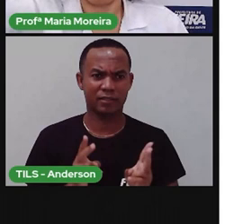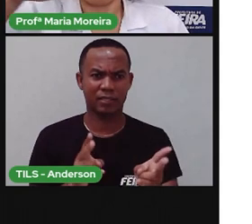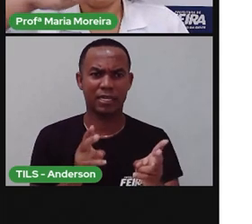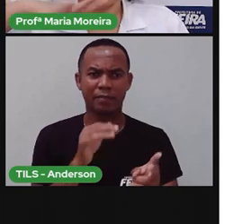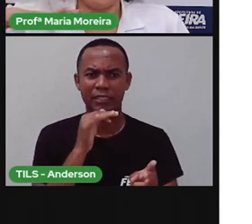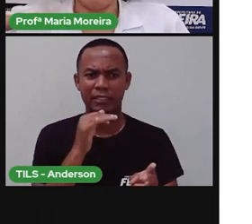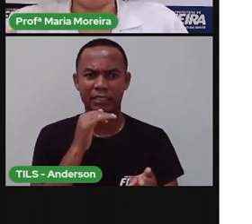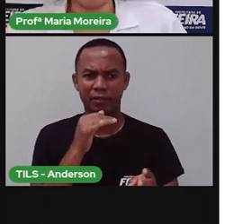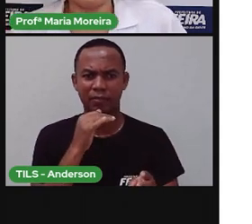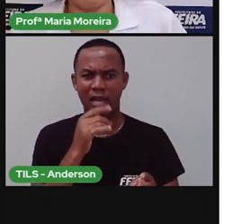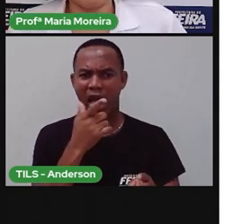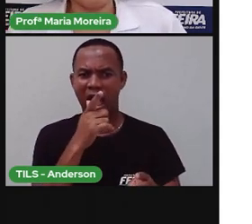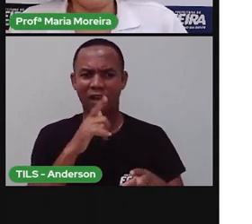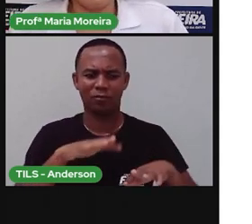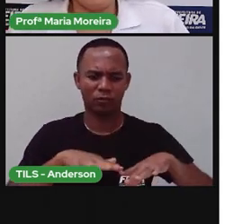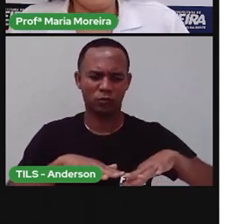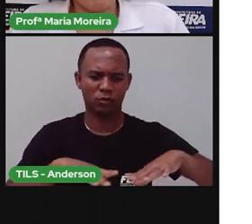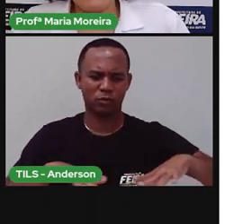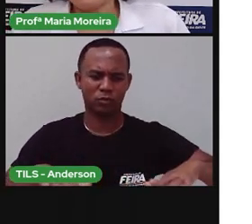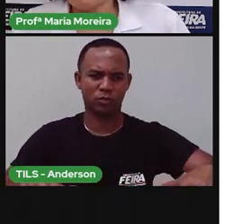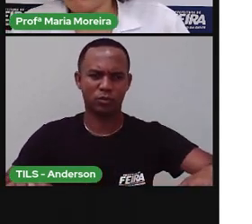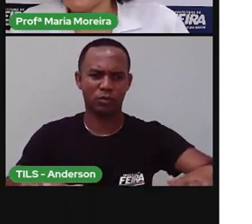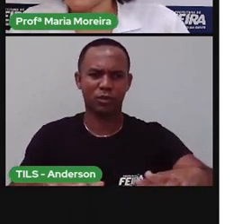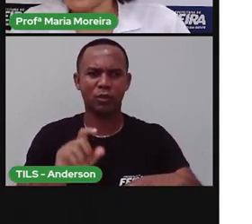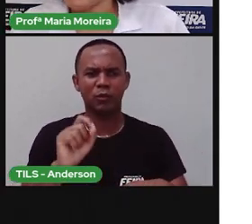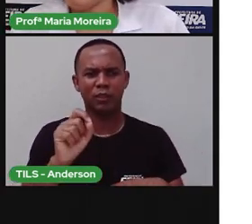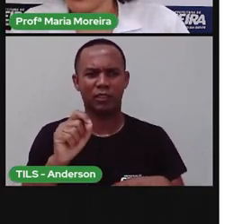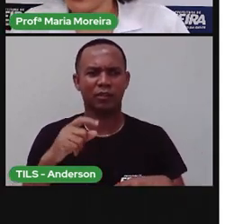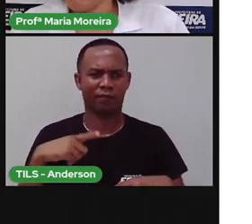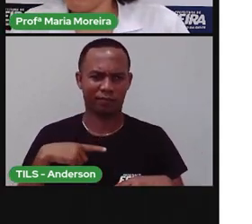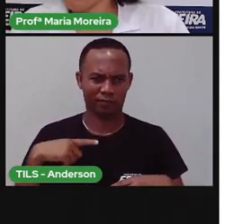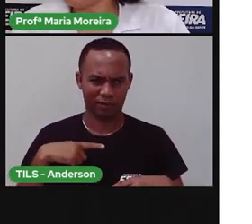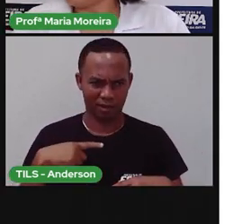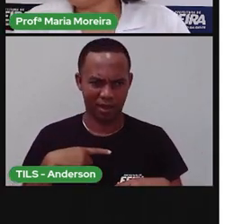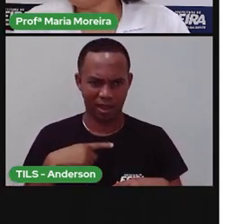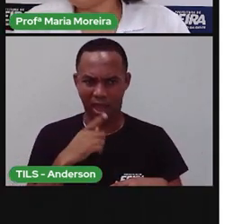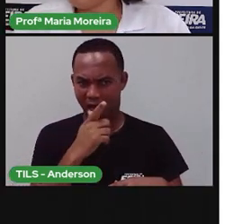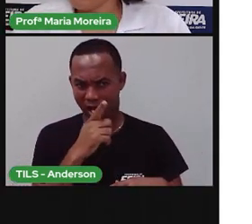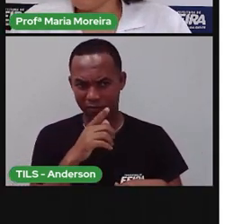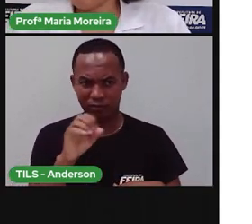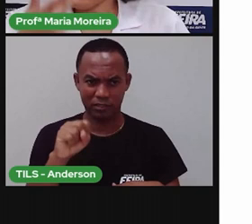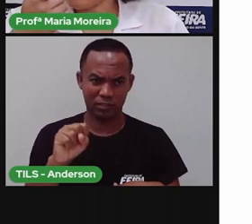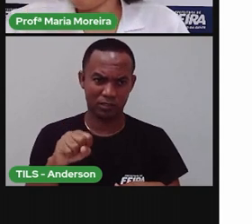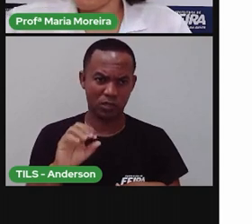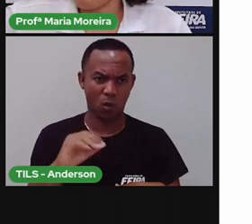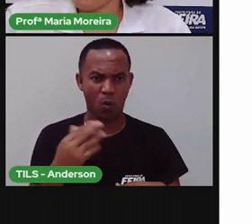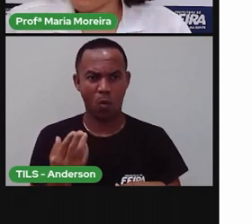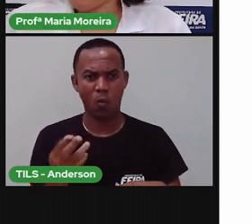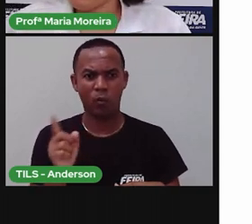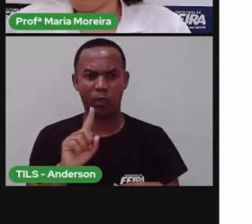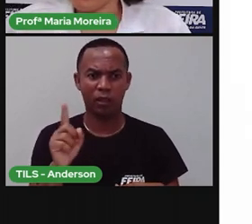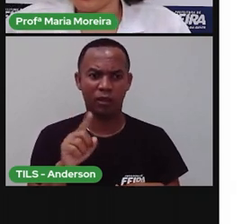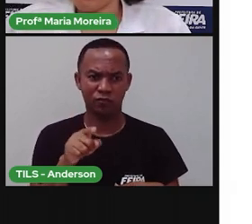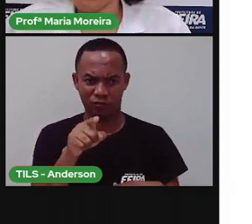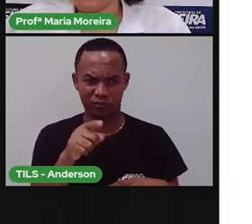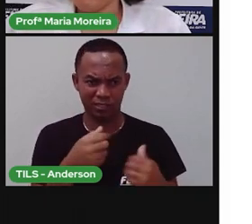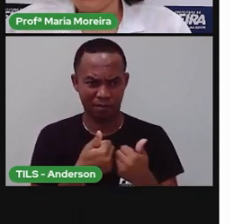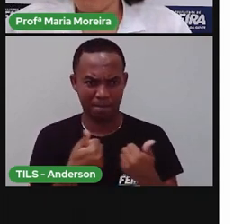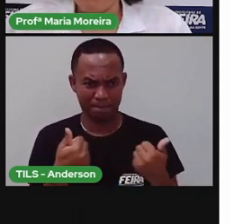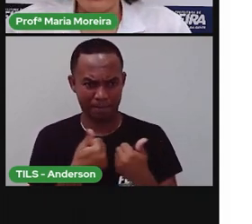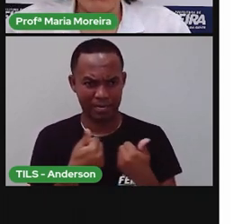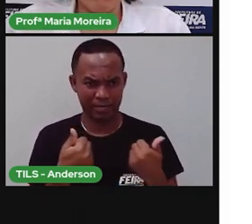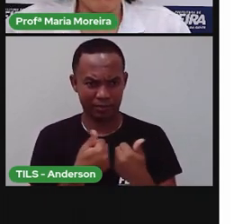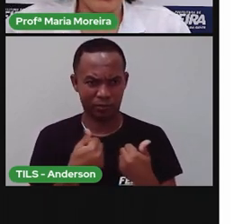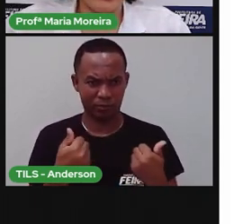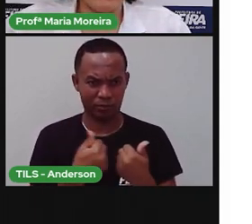aparece uma vegetação ali por cima. Então, existe vegetação na água ou não? E você, mora próximo de alguma lagoa?